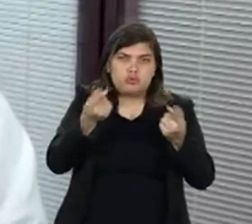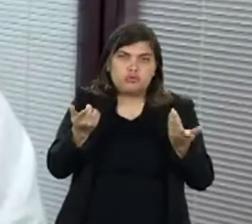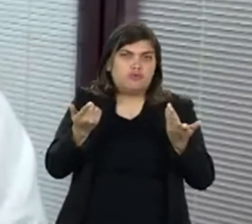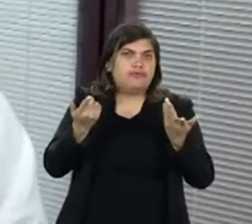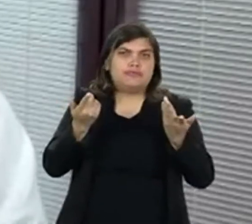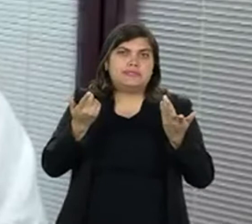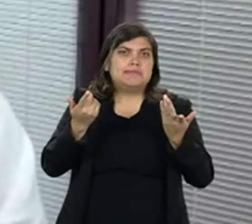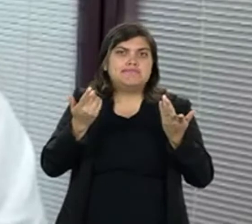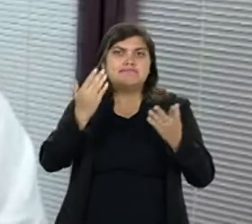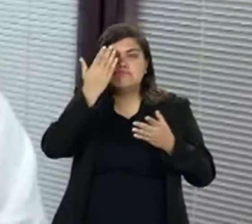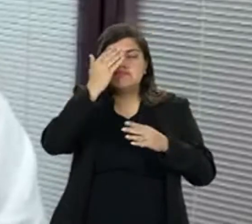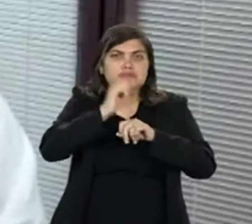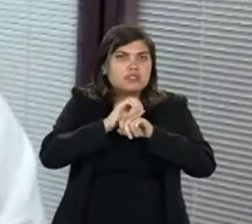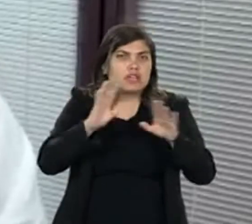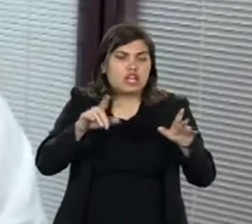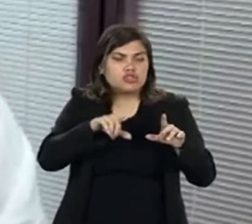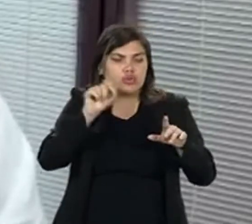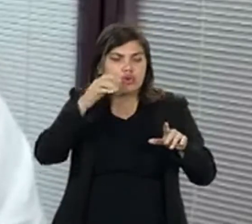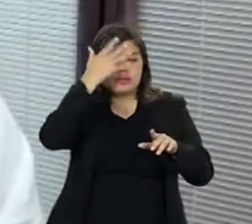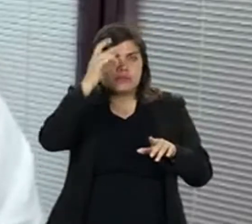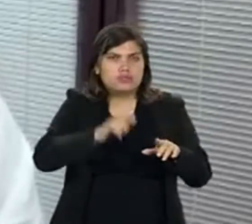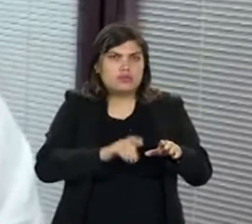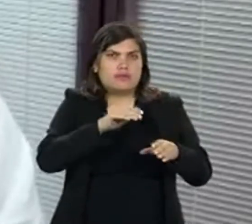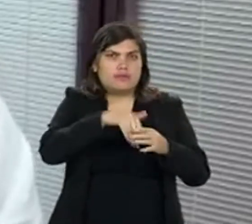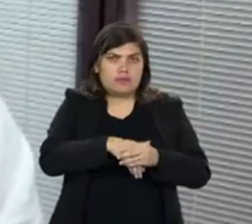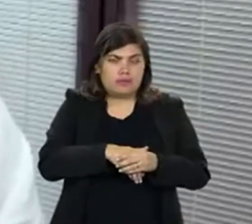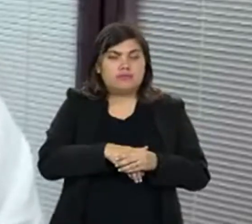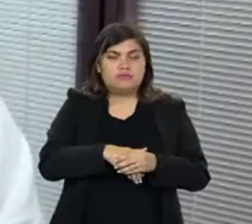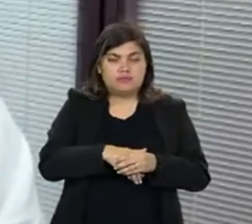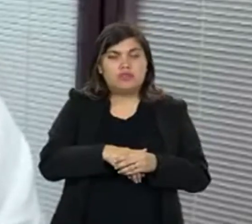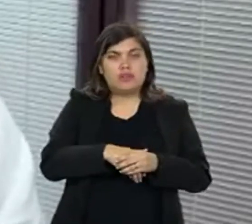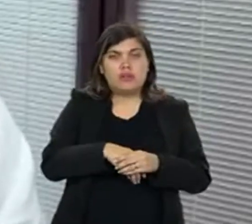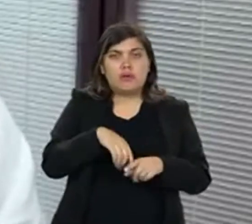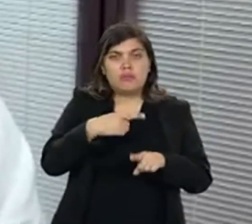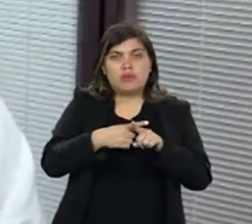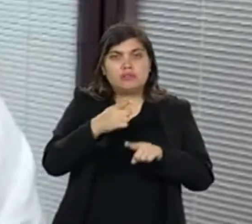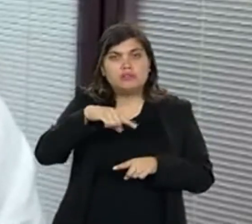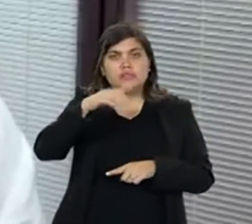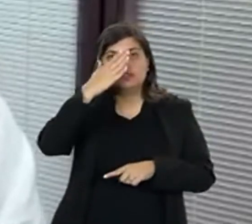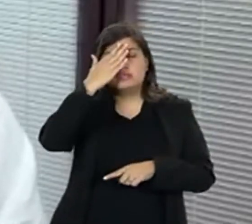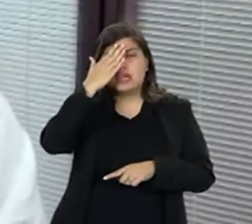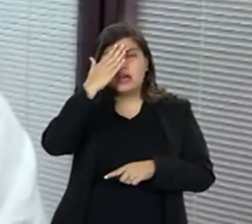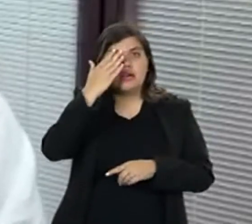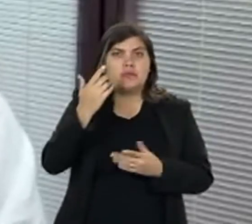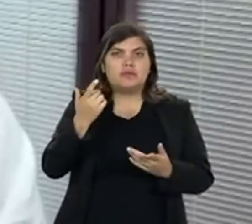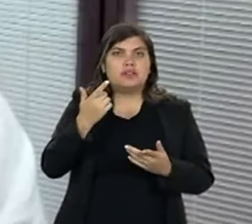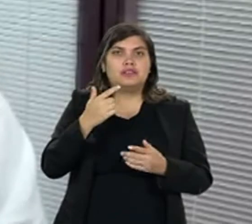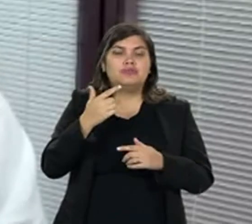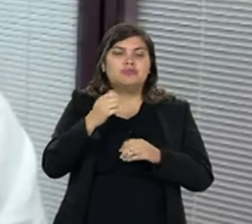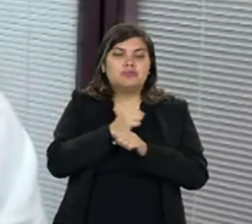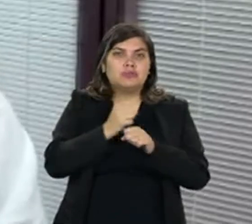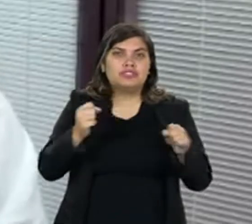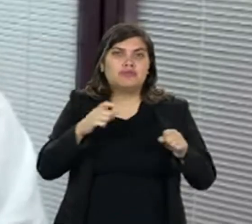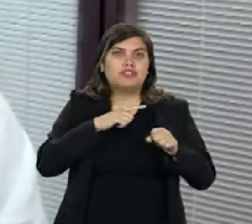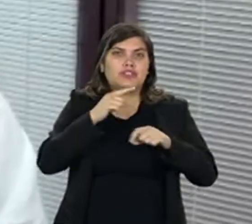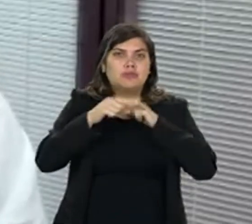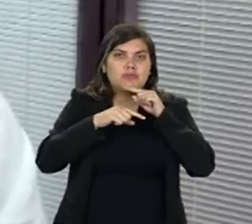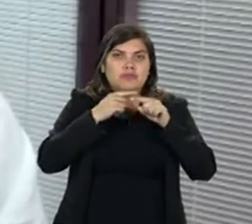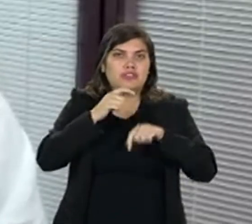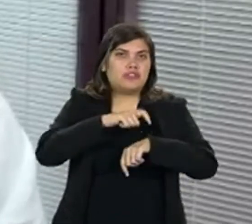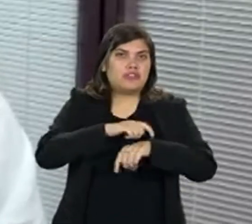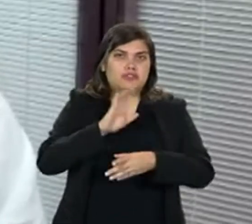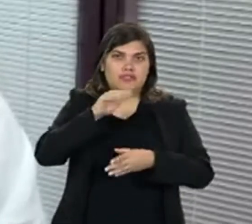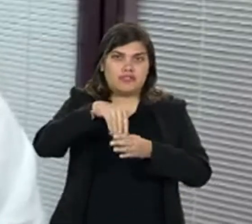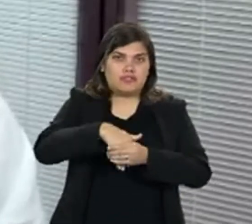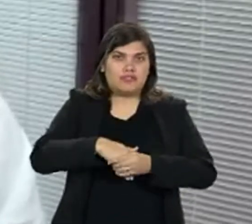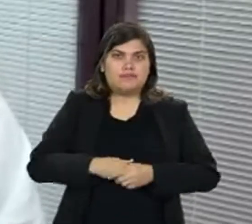nenhuma dúvida com relação à escolha do eleitor. Porque você sabe que ali não tem como você ter